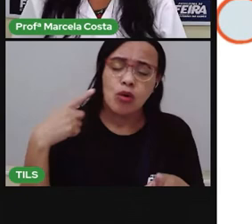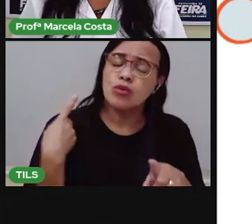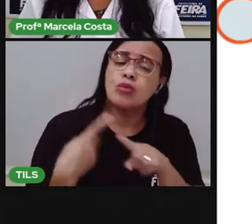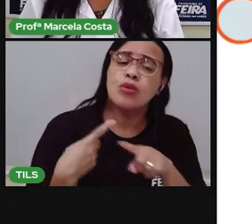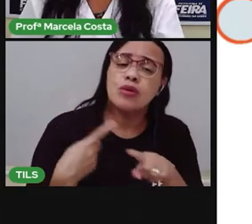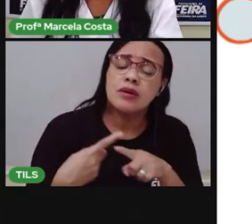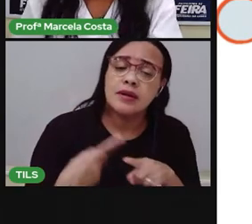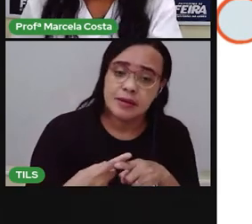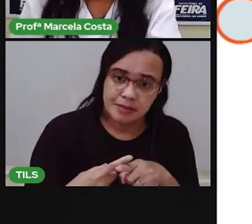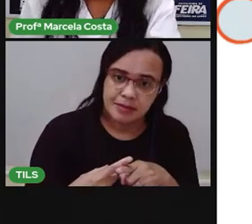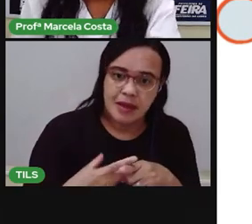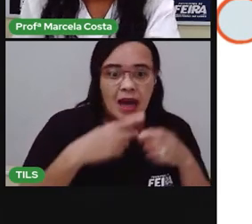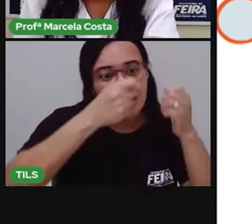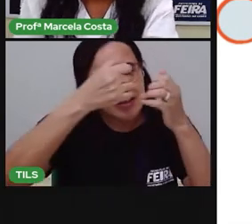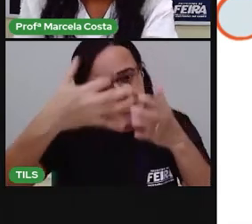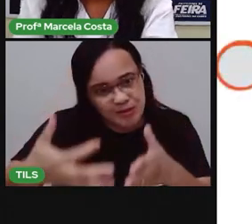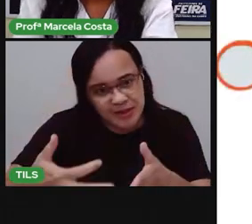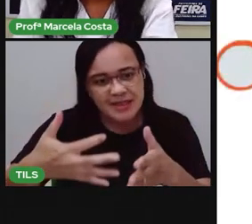desafio.